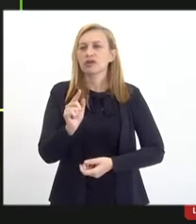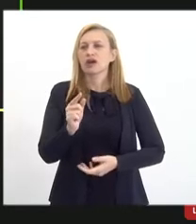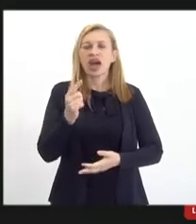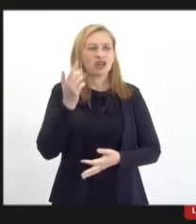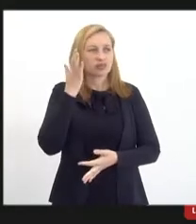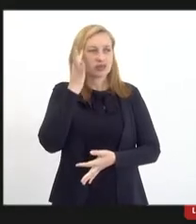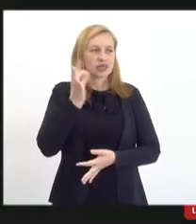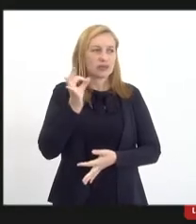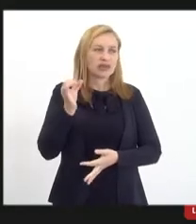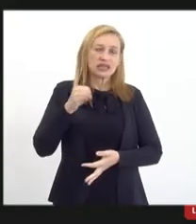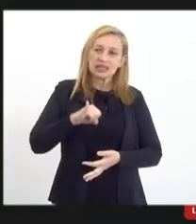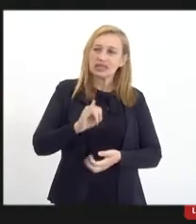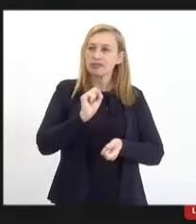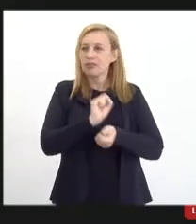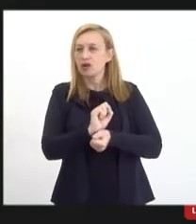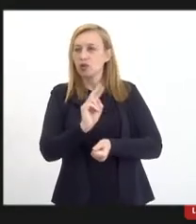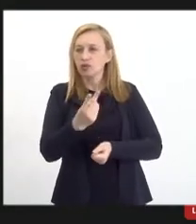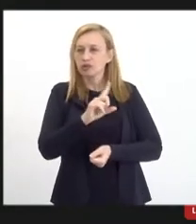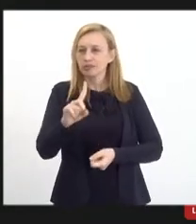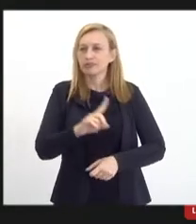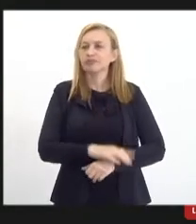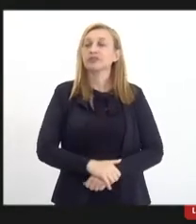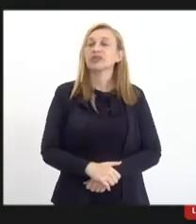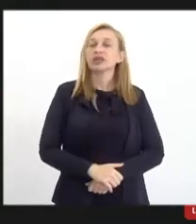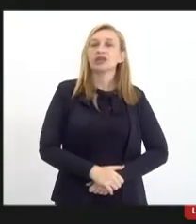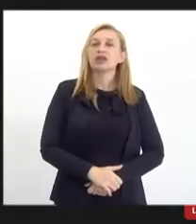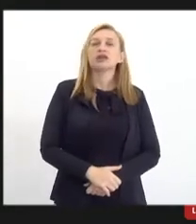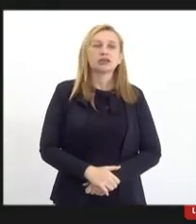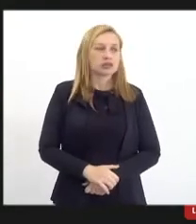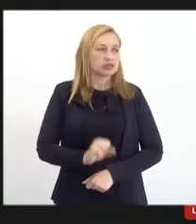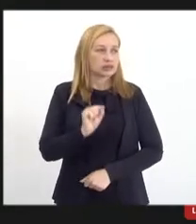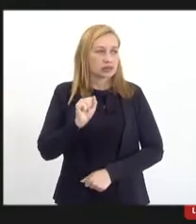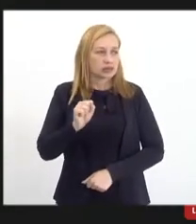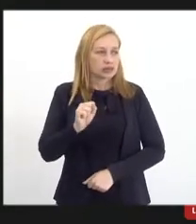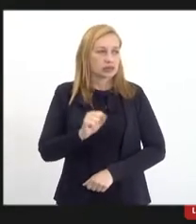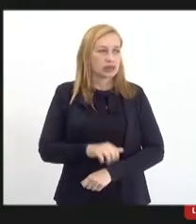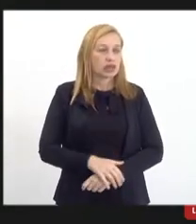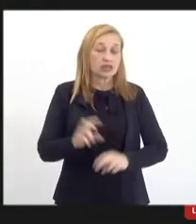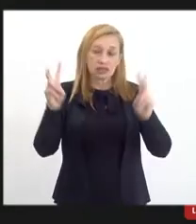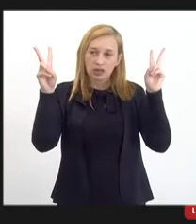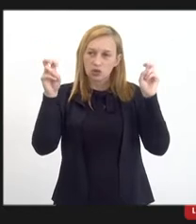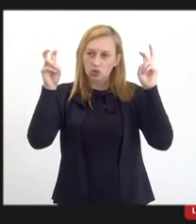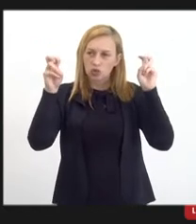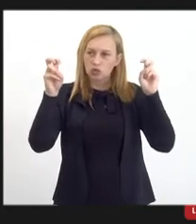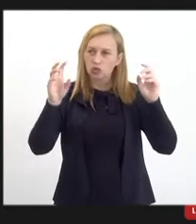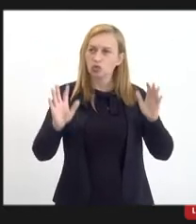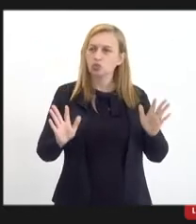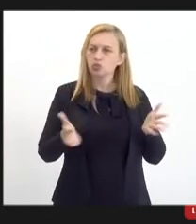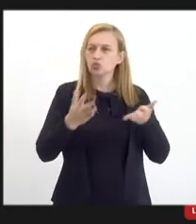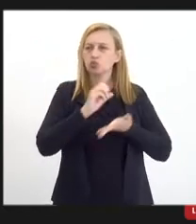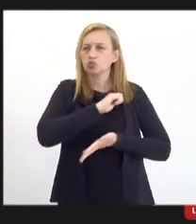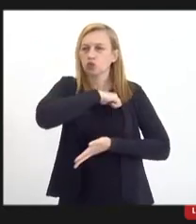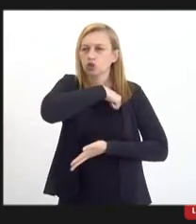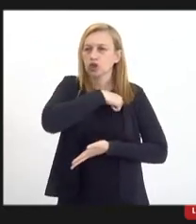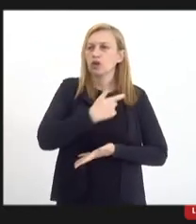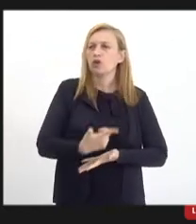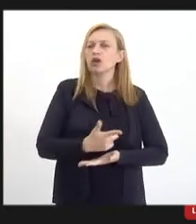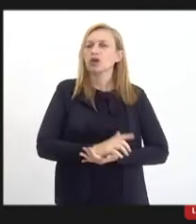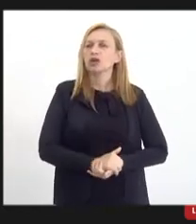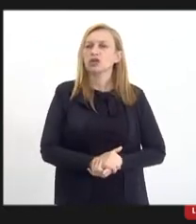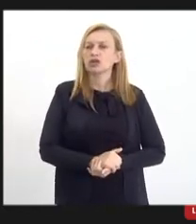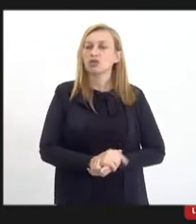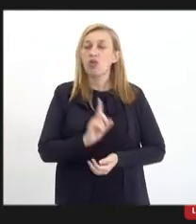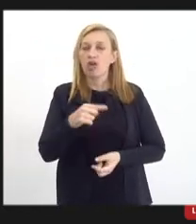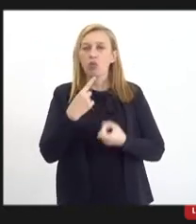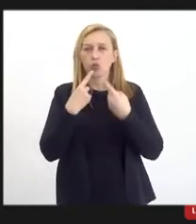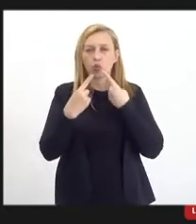a impressão que faltou de uma palavra. Eu acho que essa questão aí do incentivo fiscal, que não é, que é